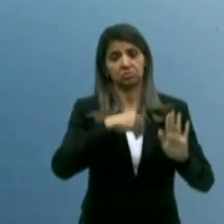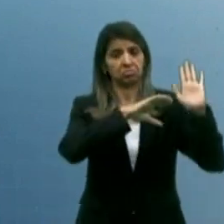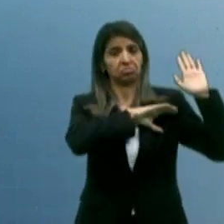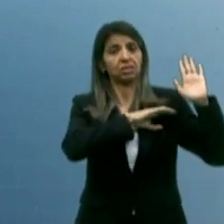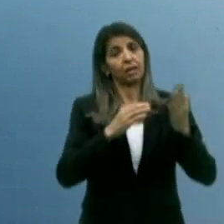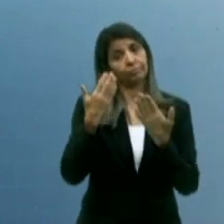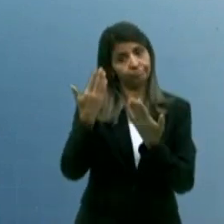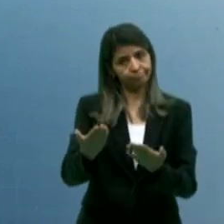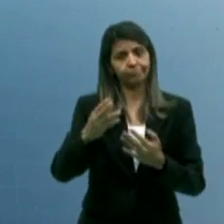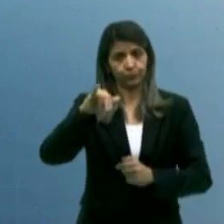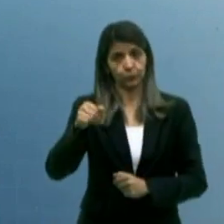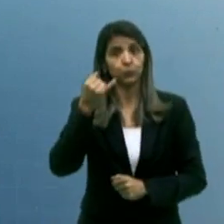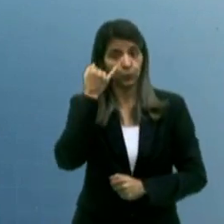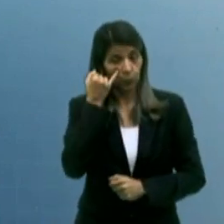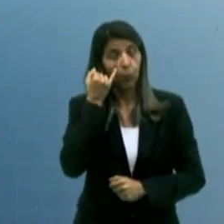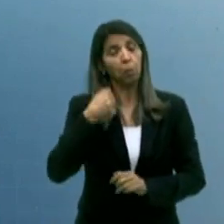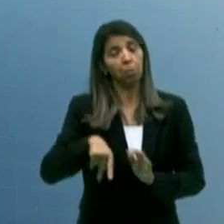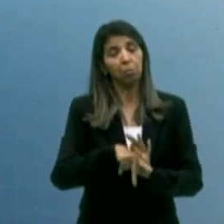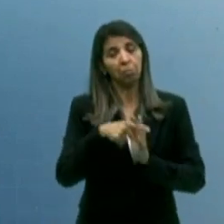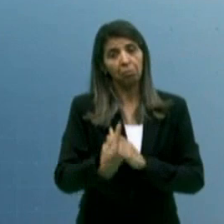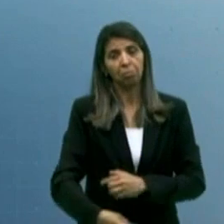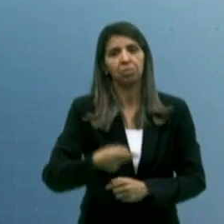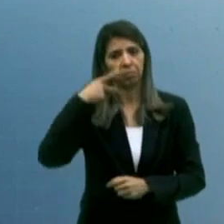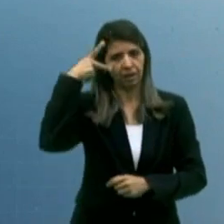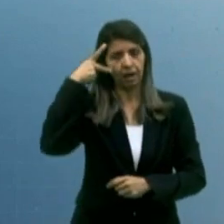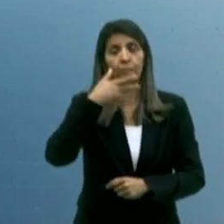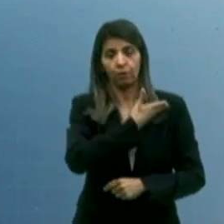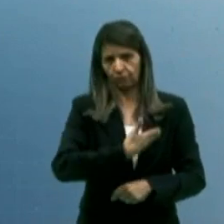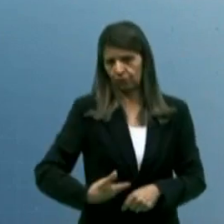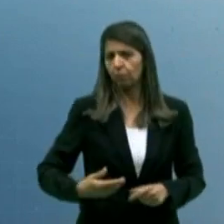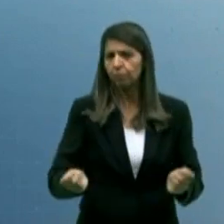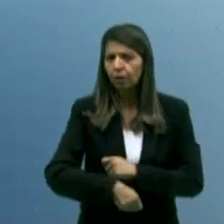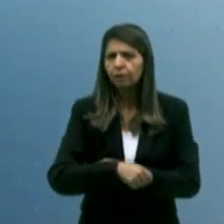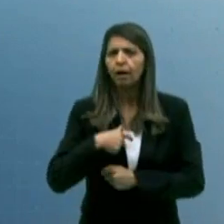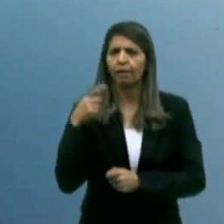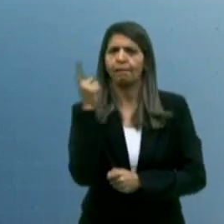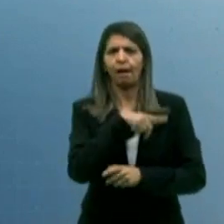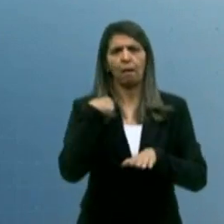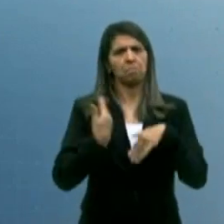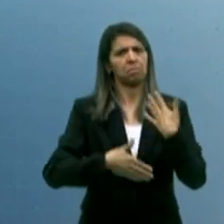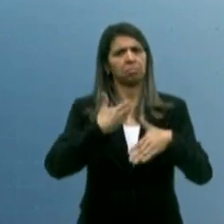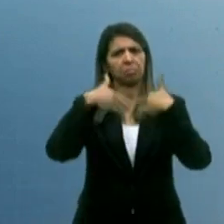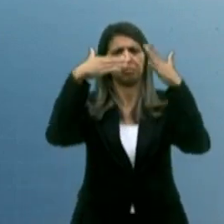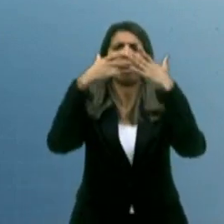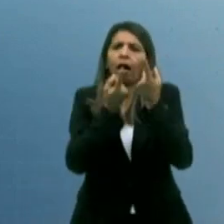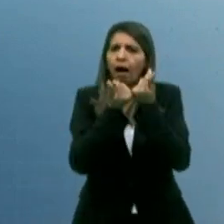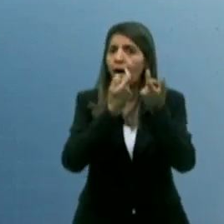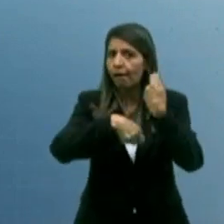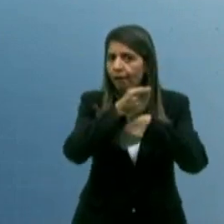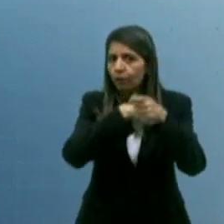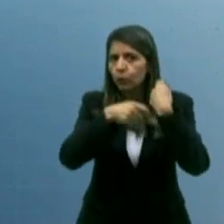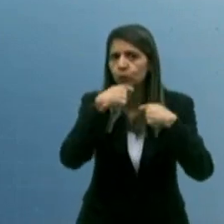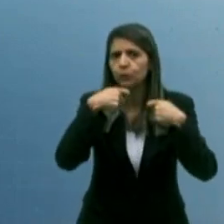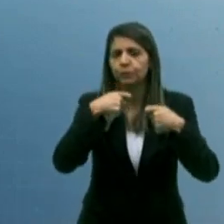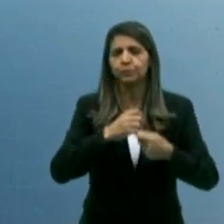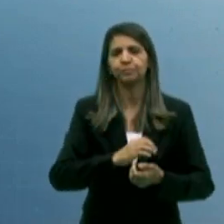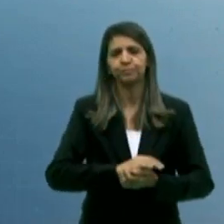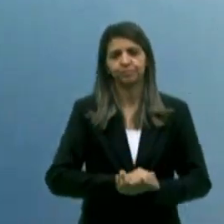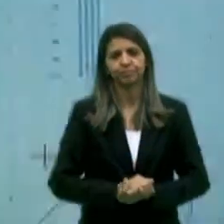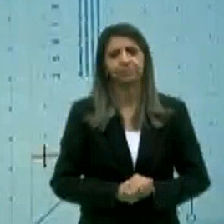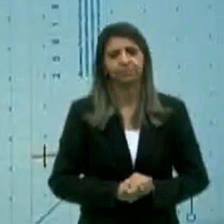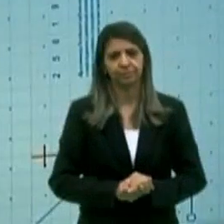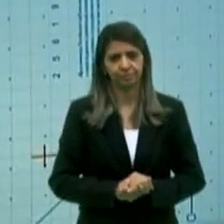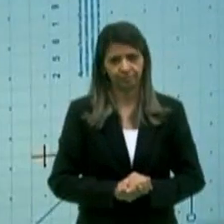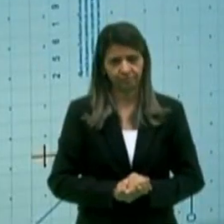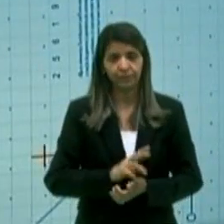já que ele é o atual governador, para que a Paraíba alcance um novo nível de desenvolvimento econômico. João